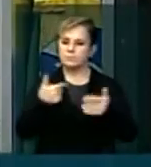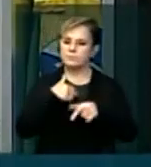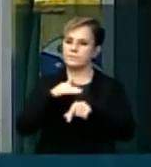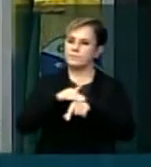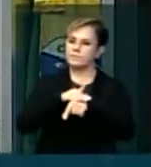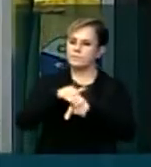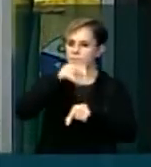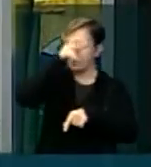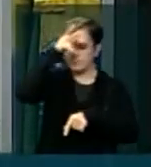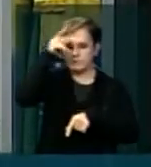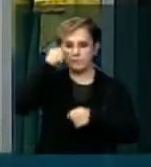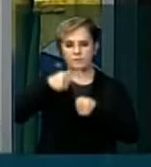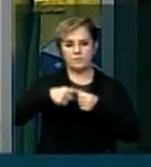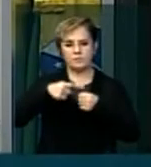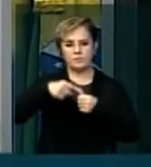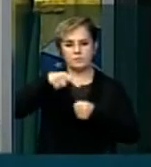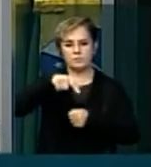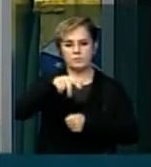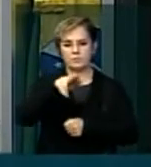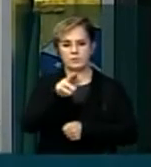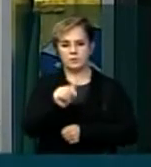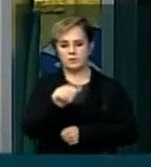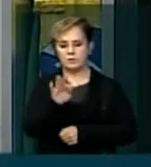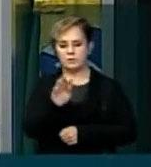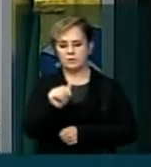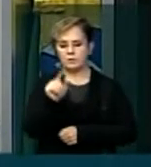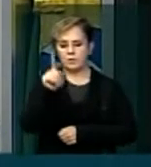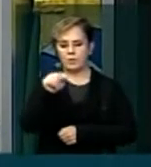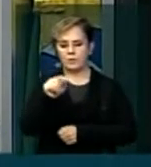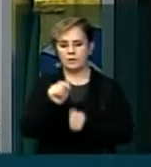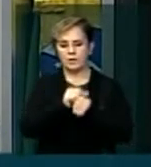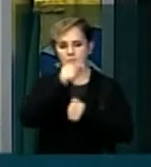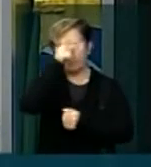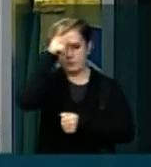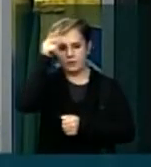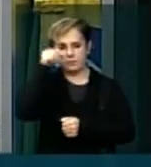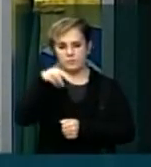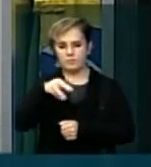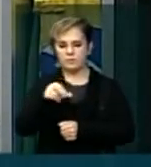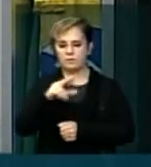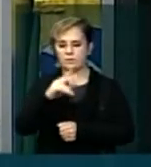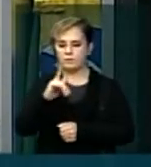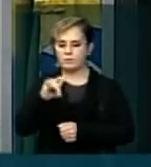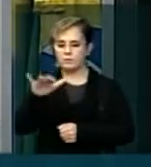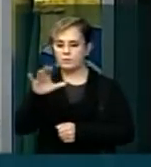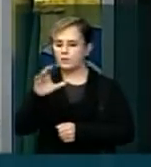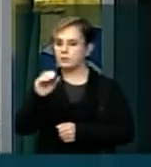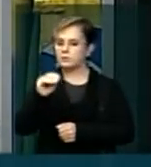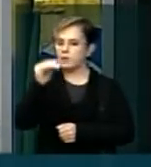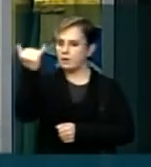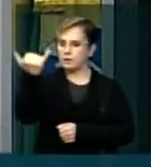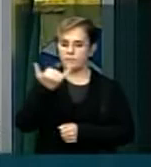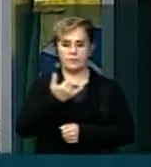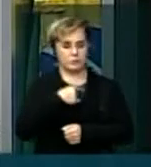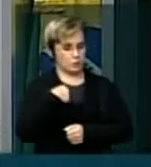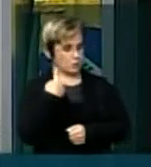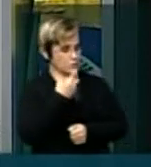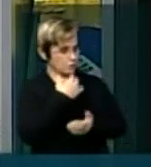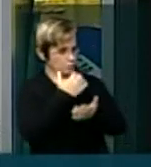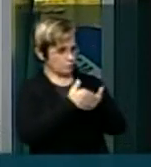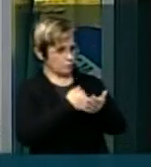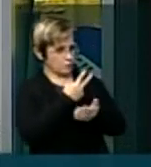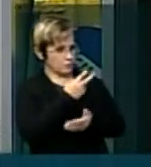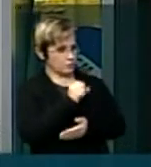prefeito de Coatá, recebendo o prefeito Marcelo no meu gabinete, ele colocando, deputado, estamos colocando 28% na